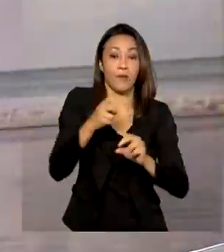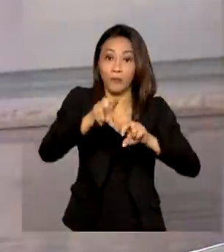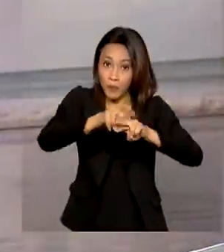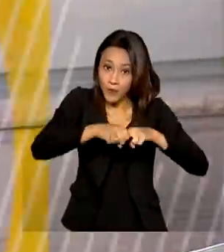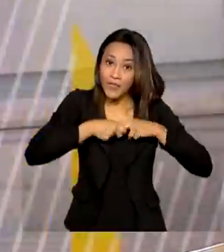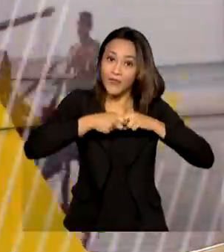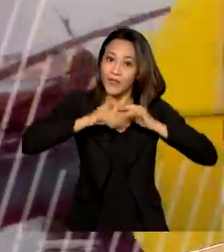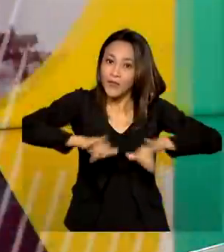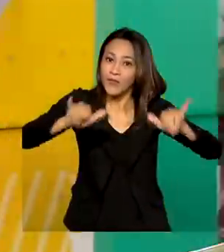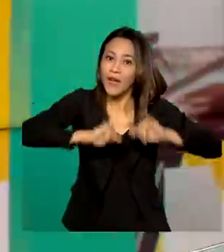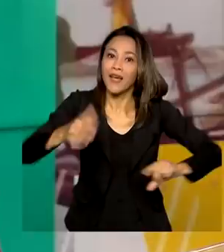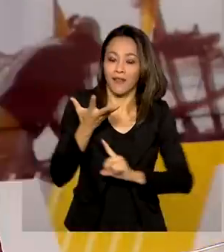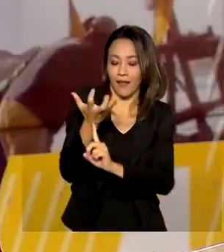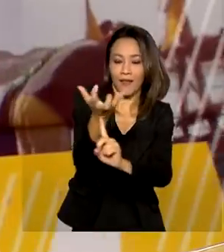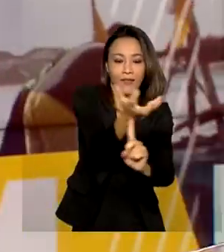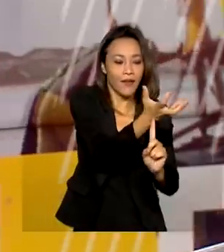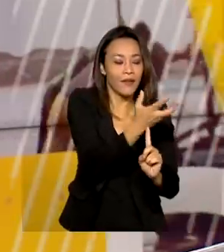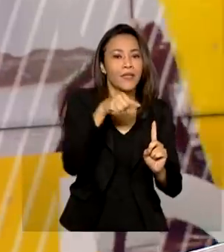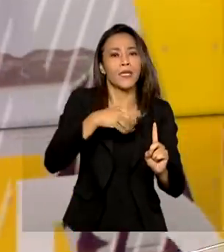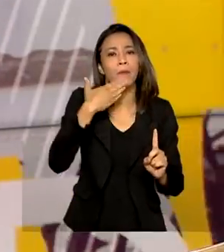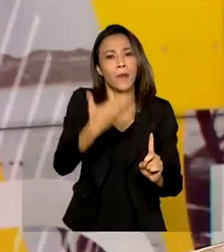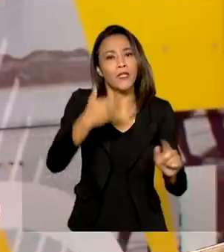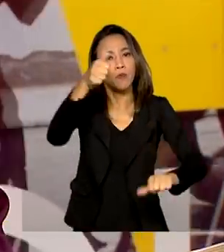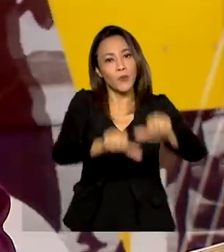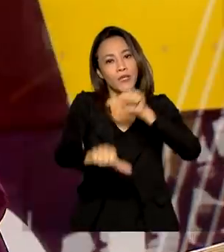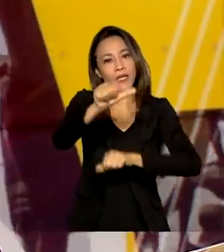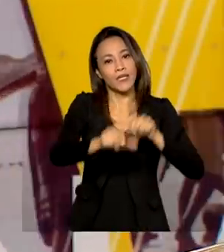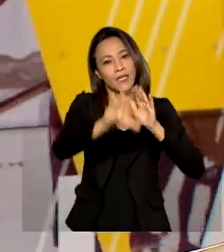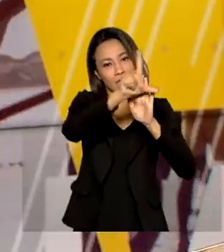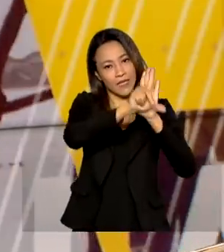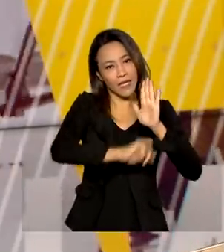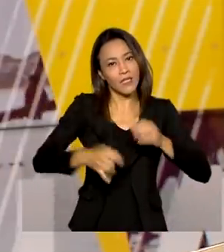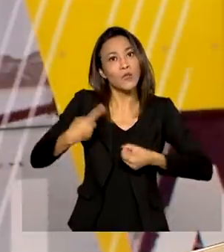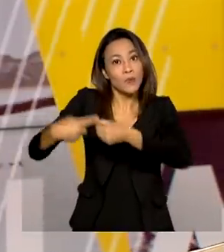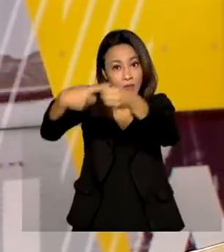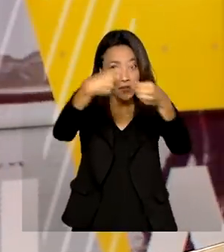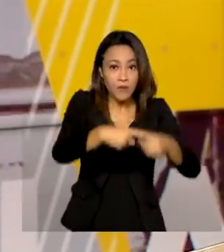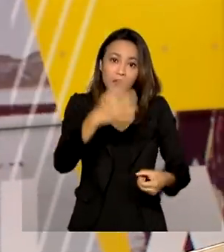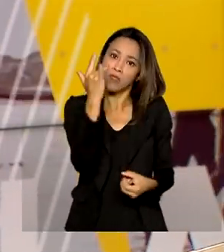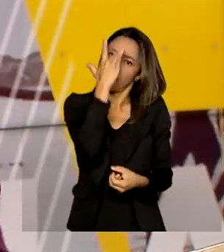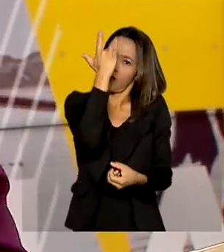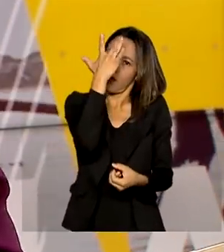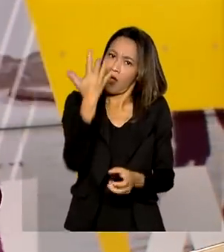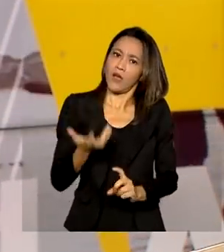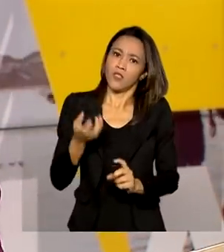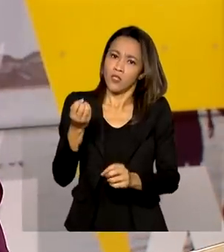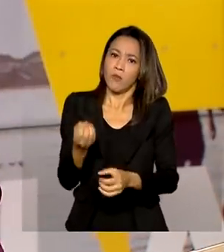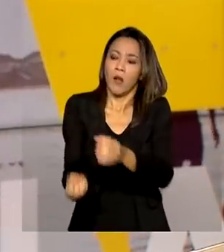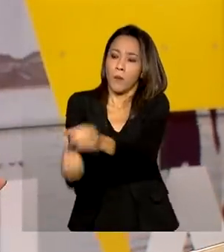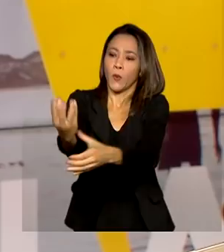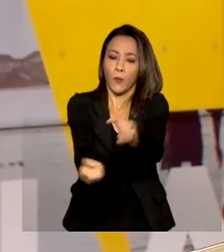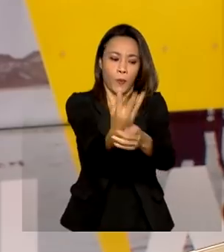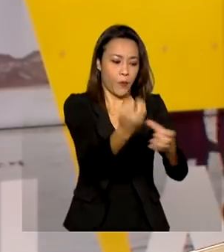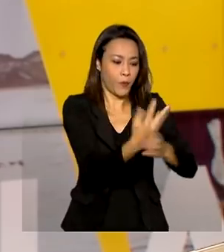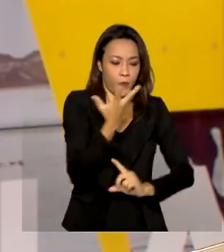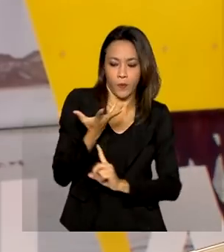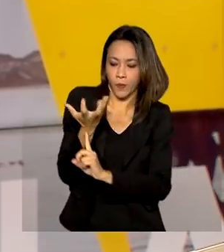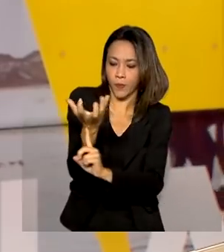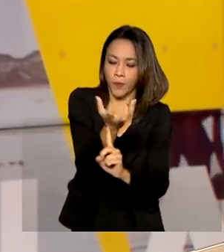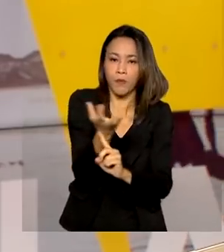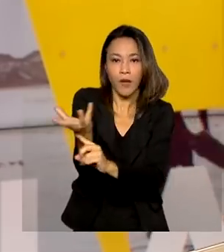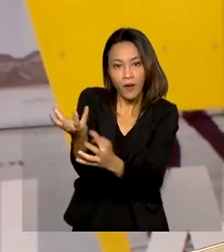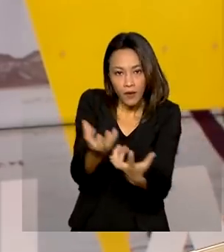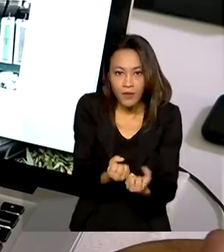-se. A campanha pede mudanças nas leis municipais que facilitem a instalação da infraestrutura necessária para receber a